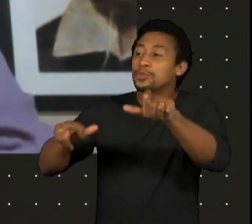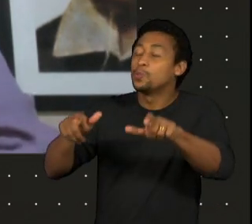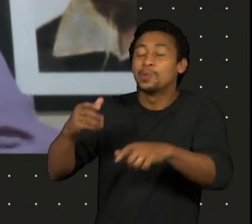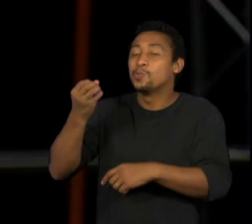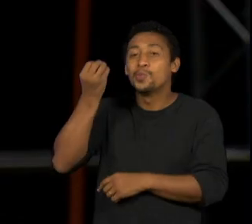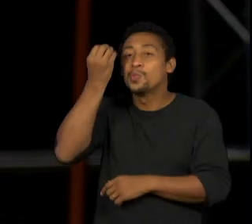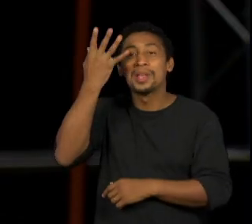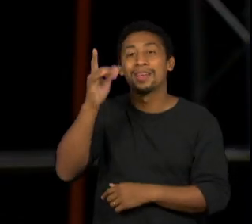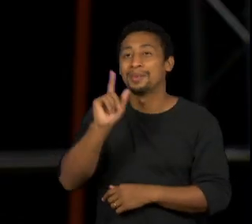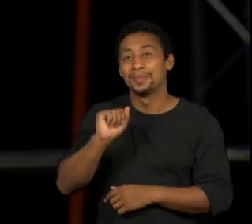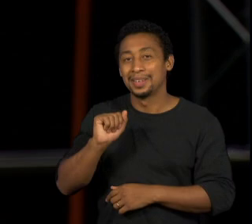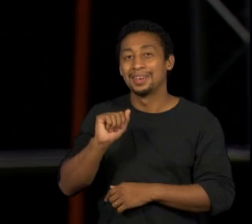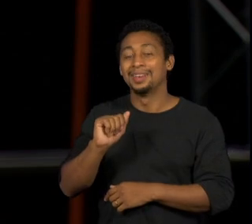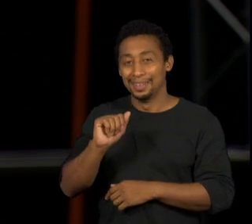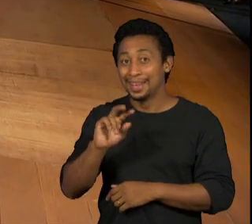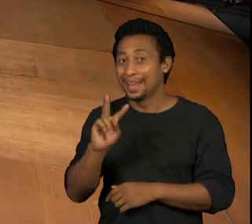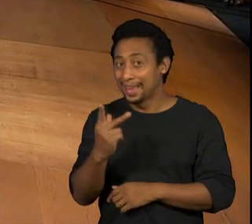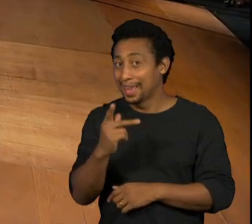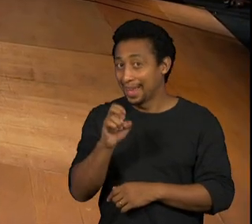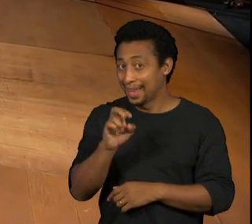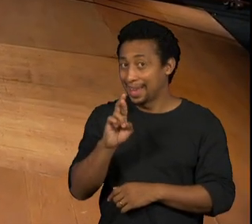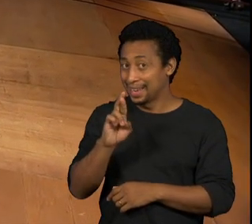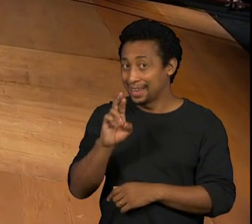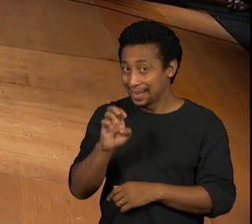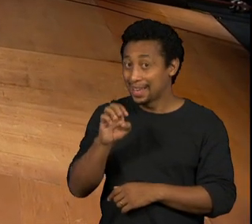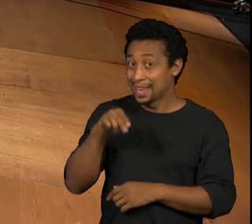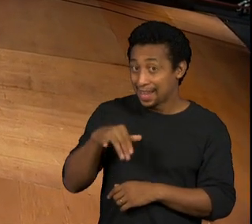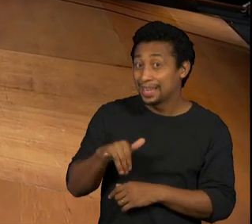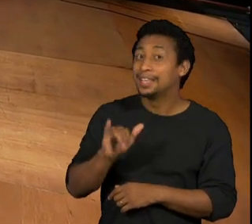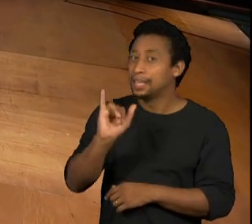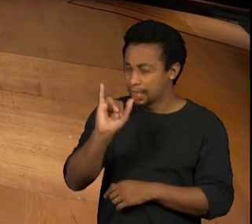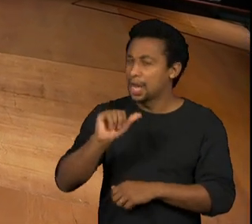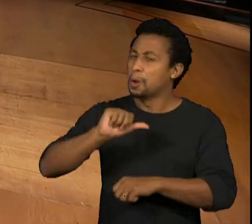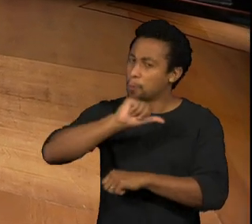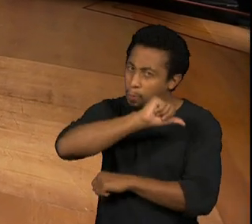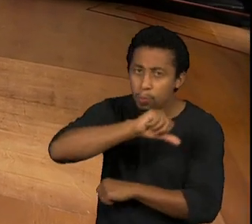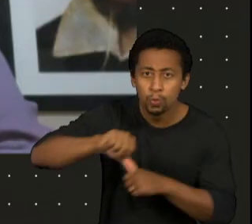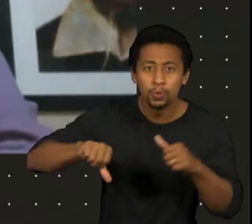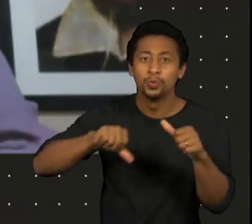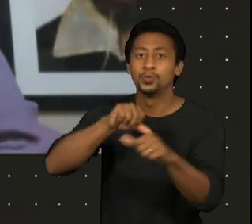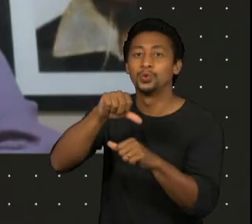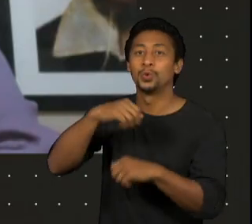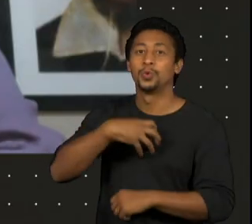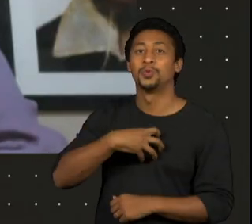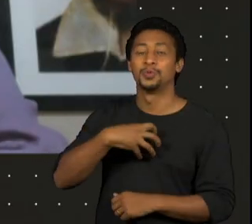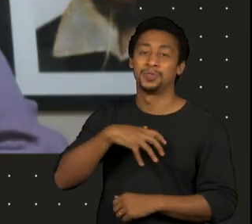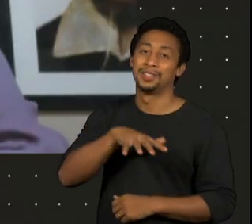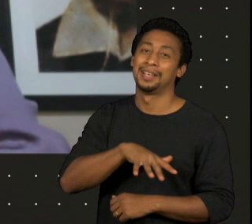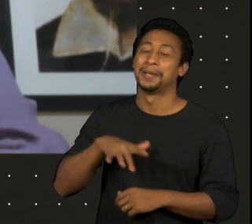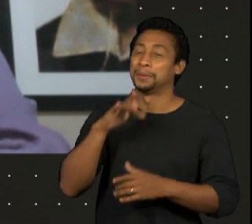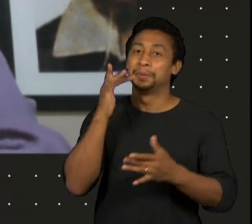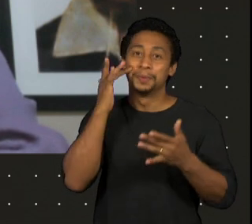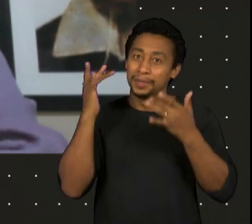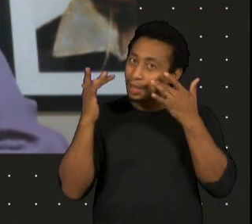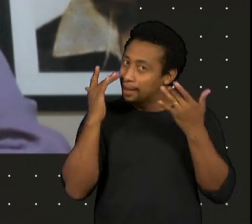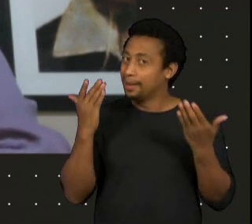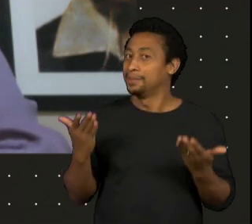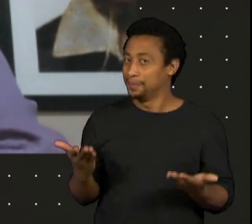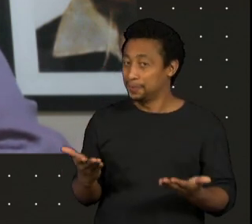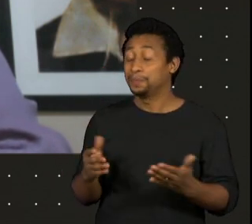transformou o teatro dela no Teatro de Niguariba, onde faz o seu trabalho. E a Eleni realmente foi uma pessoa